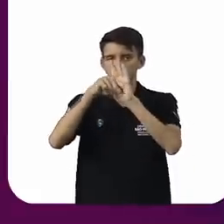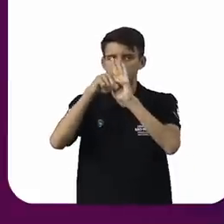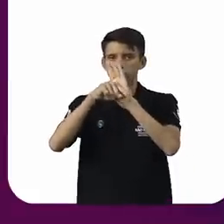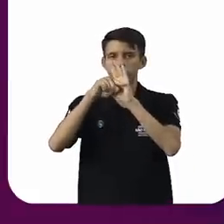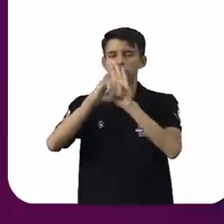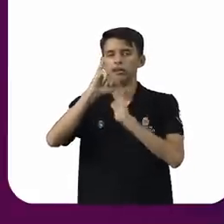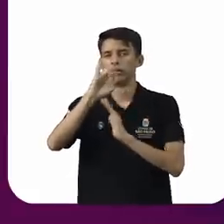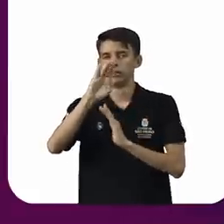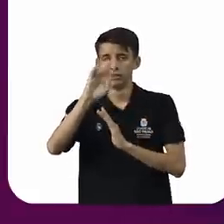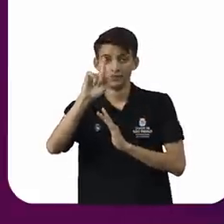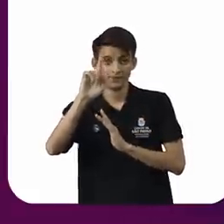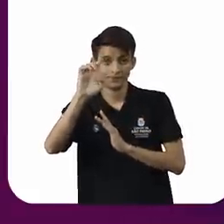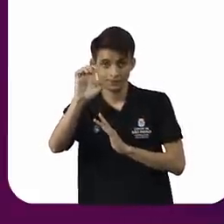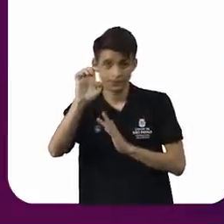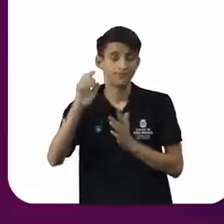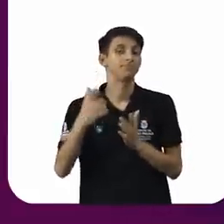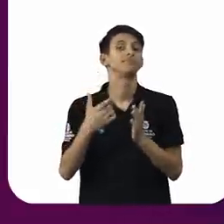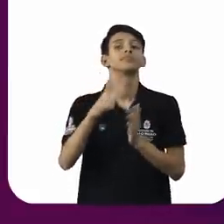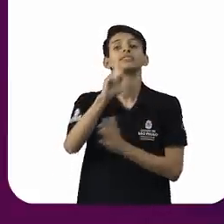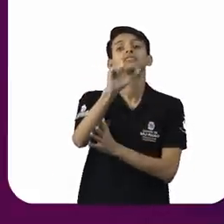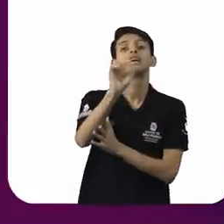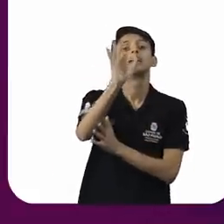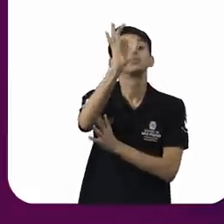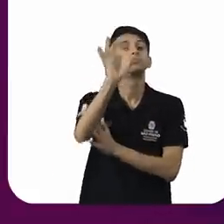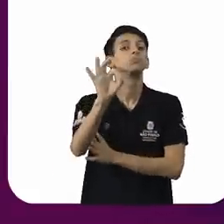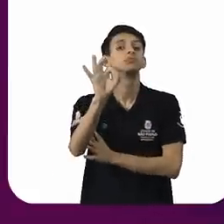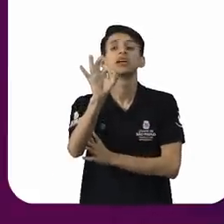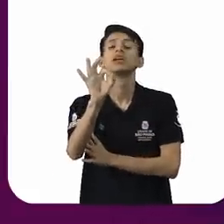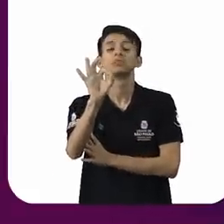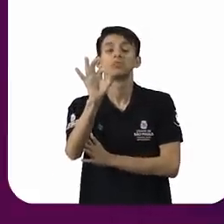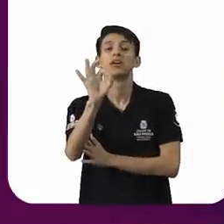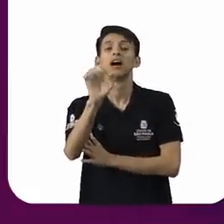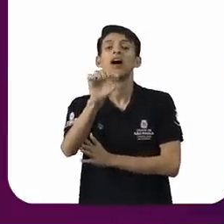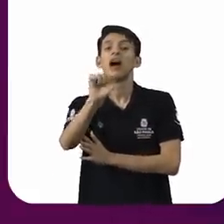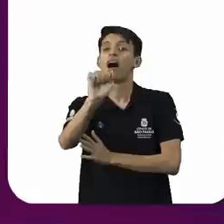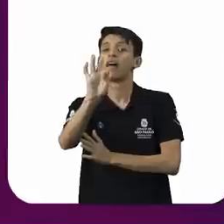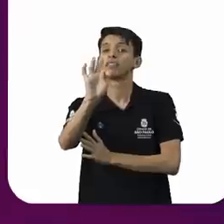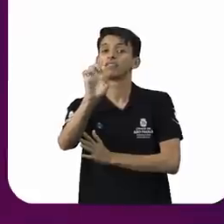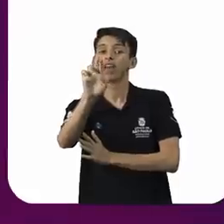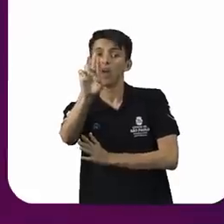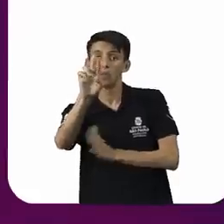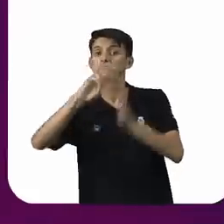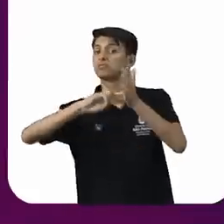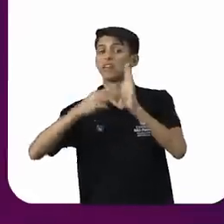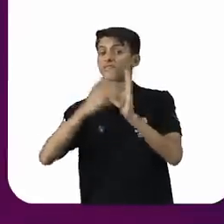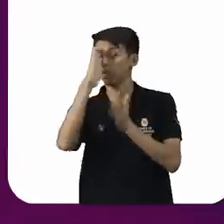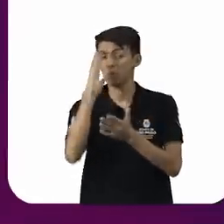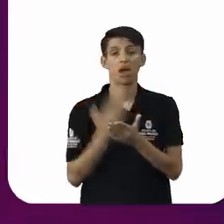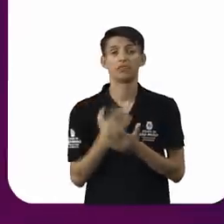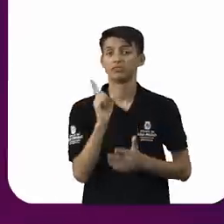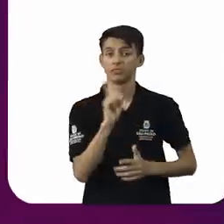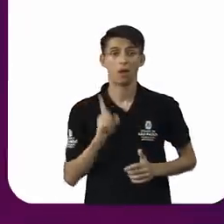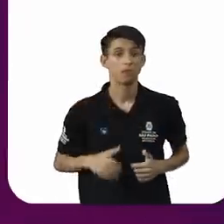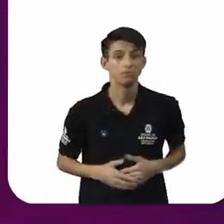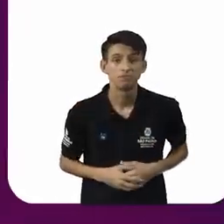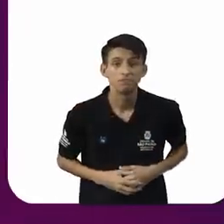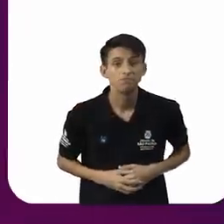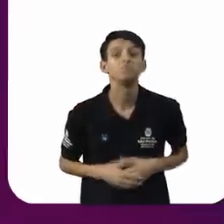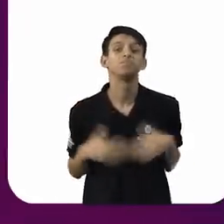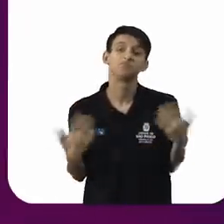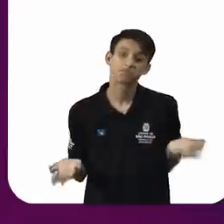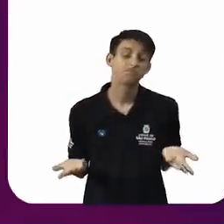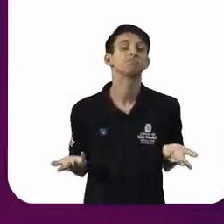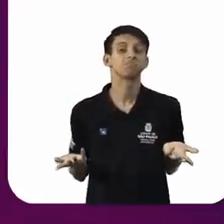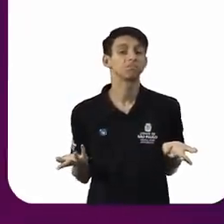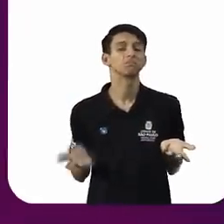brasileira é ateia ou agnóstica. É esse público que aflui ao judiciário. Então, nós